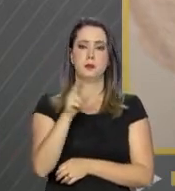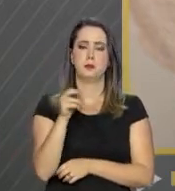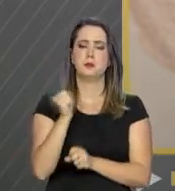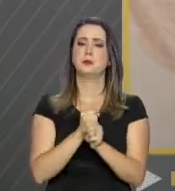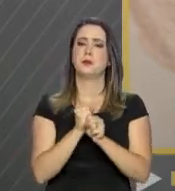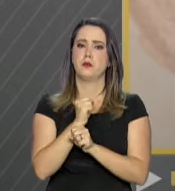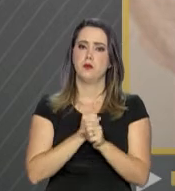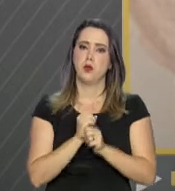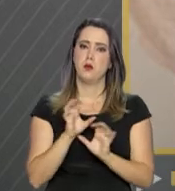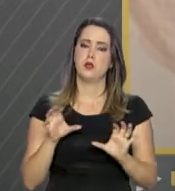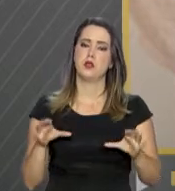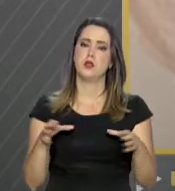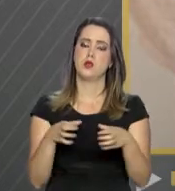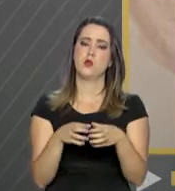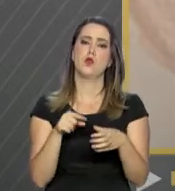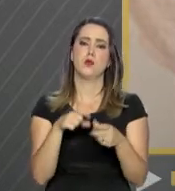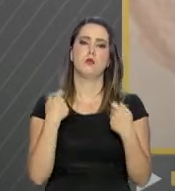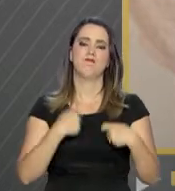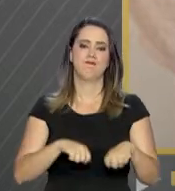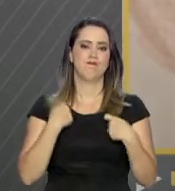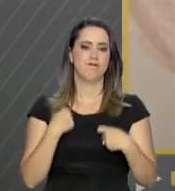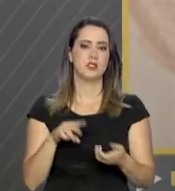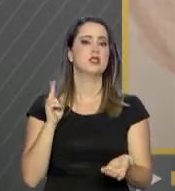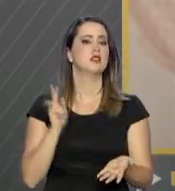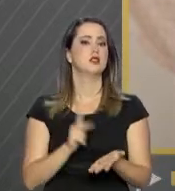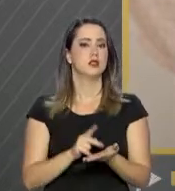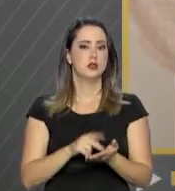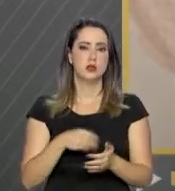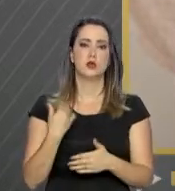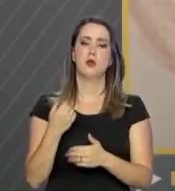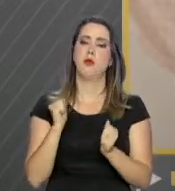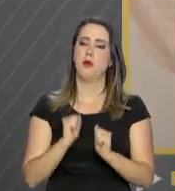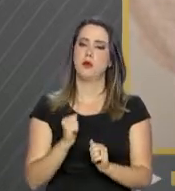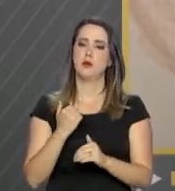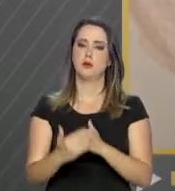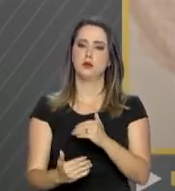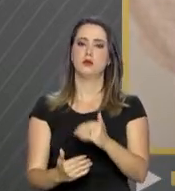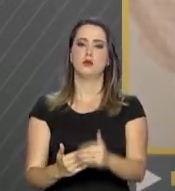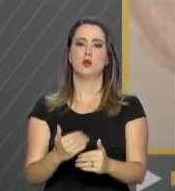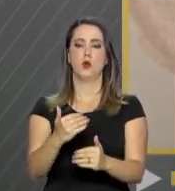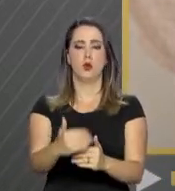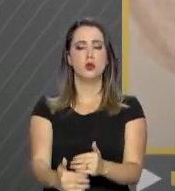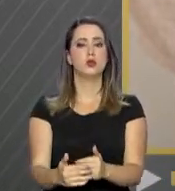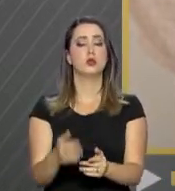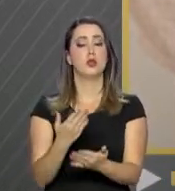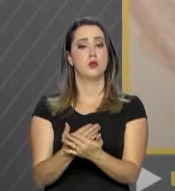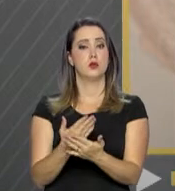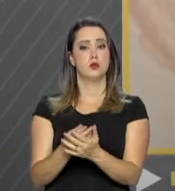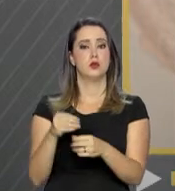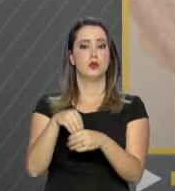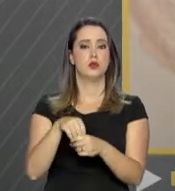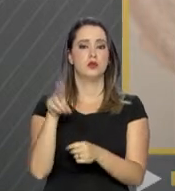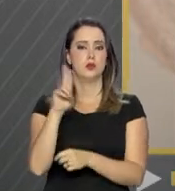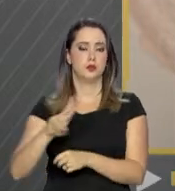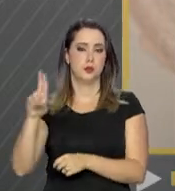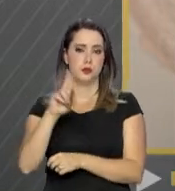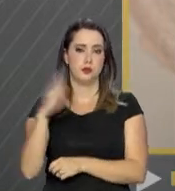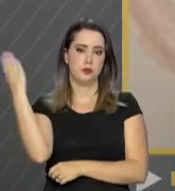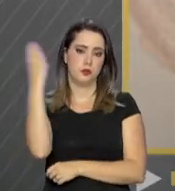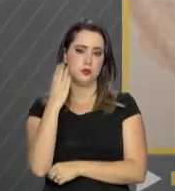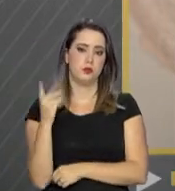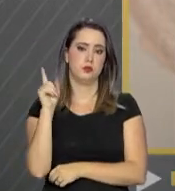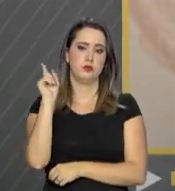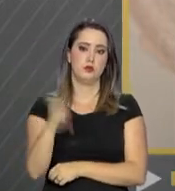para atender esta população que tanto precisa, para garantir que eles possam permanecer estudando dentro das universidades brasileiras.